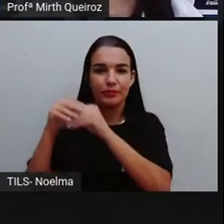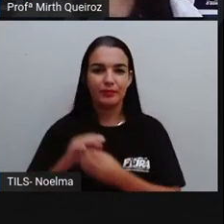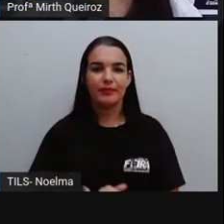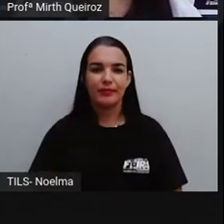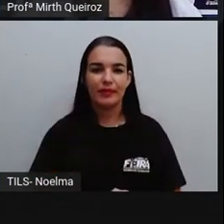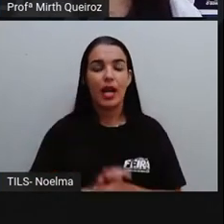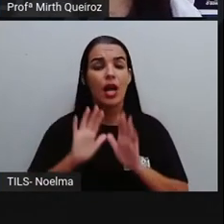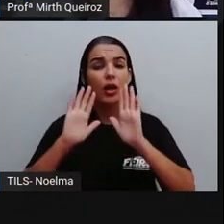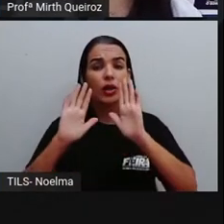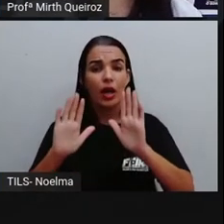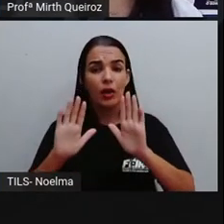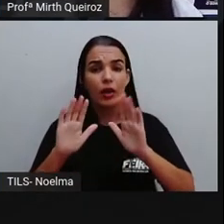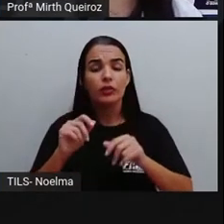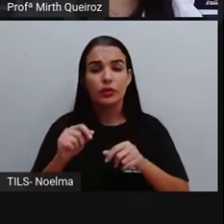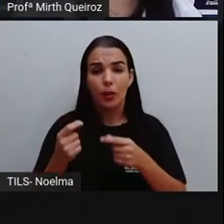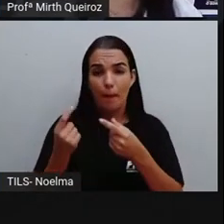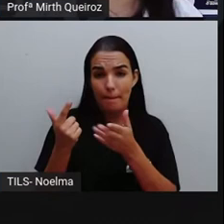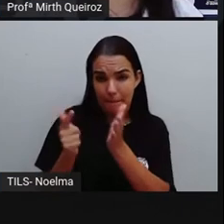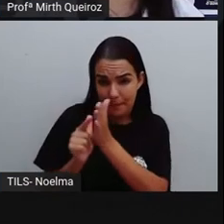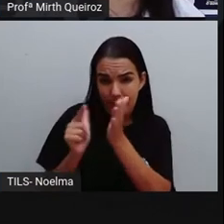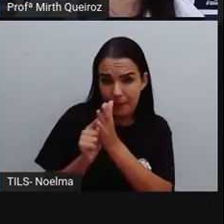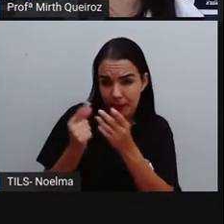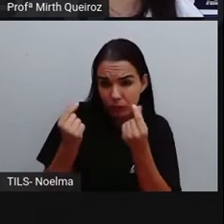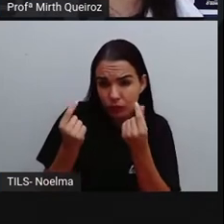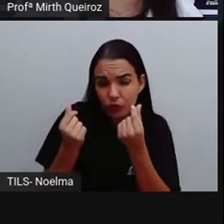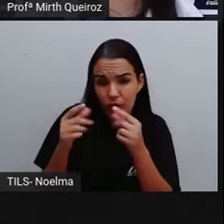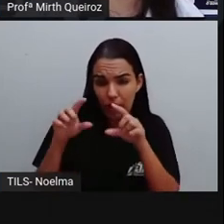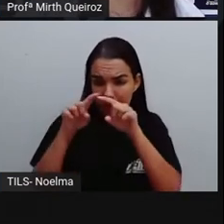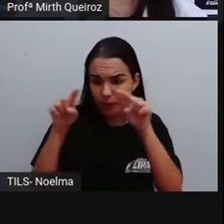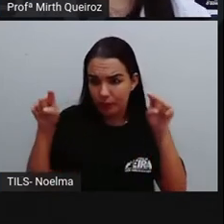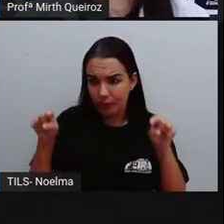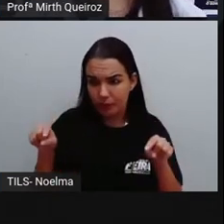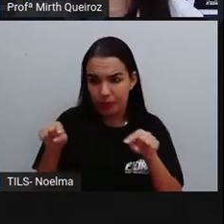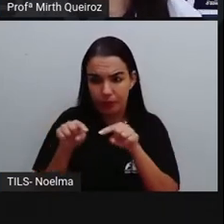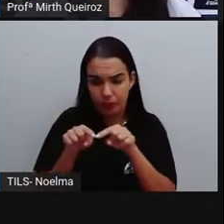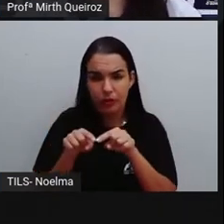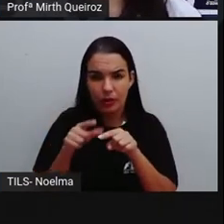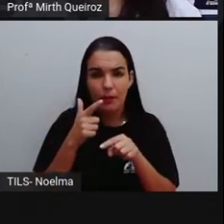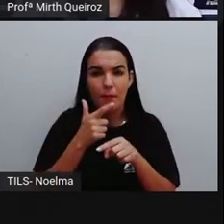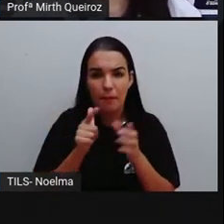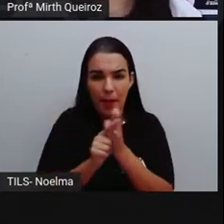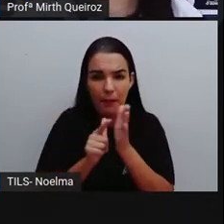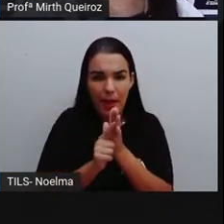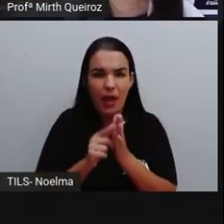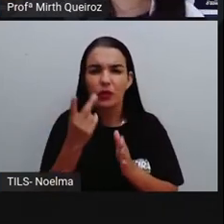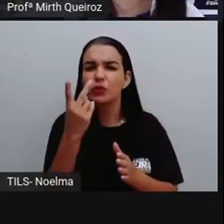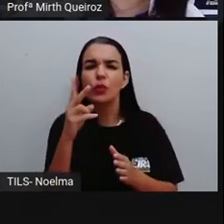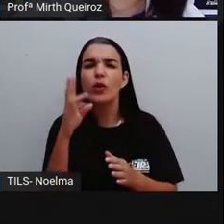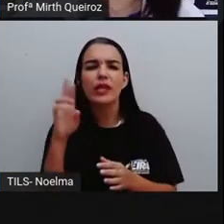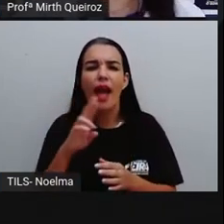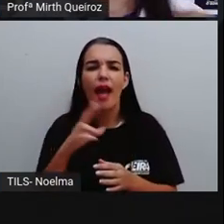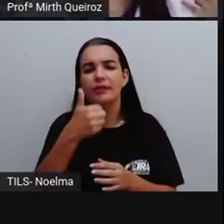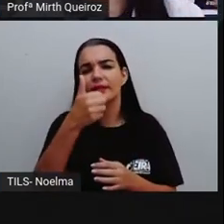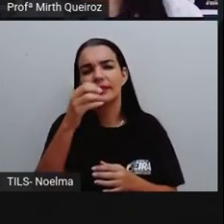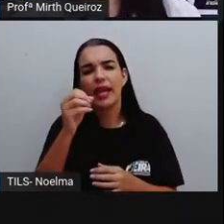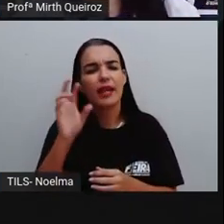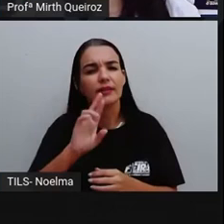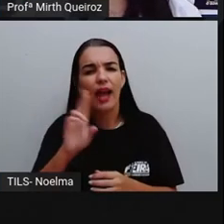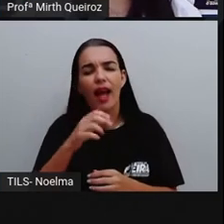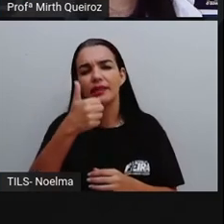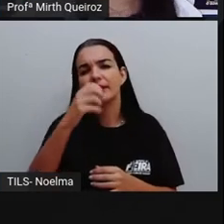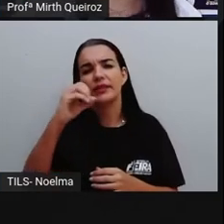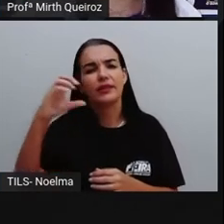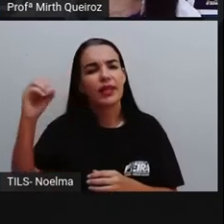Já as notas que nós conhecemos hoje, que tem um formato retangular, que essas notas de R$2,$10, R$100,